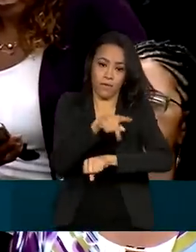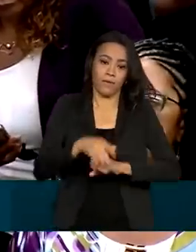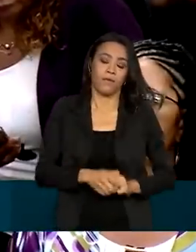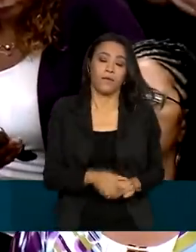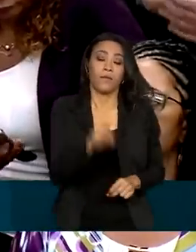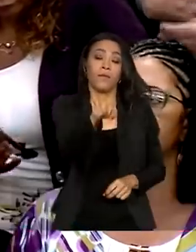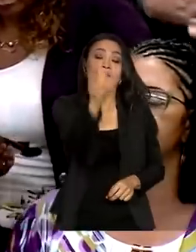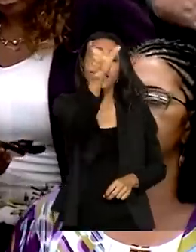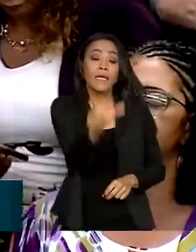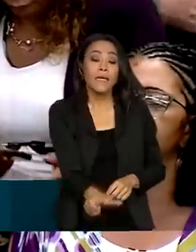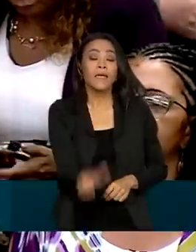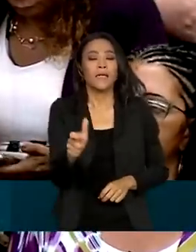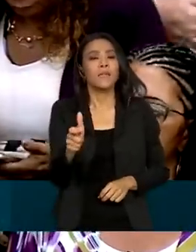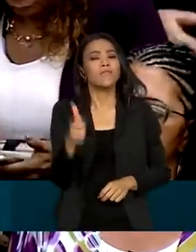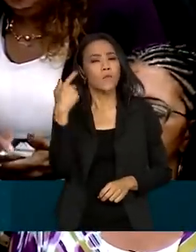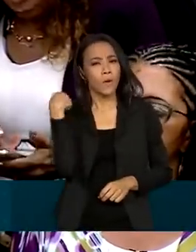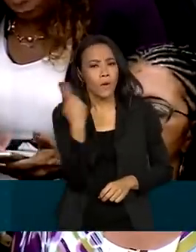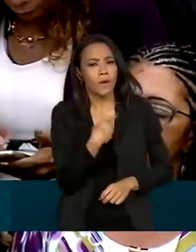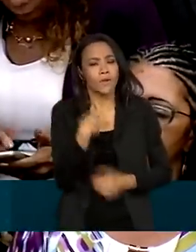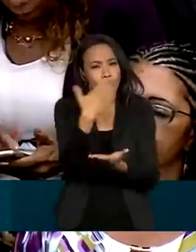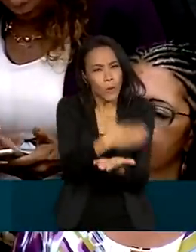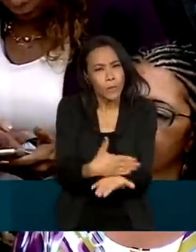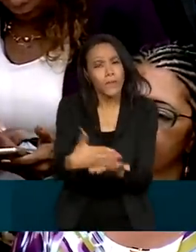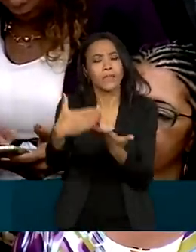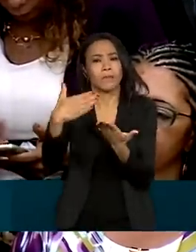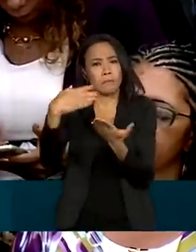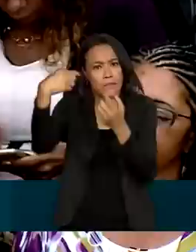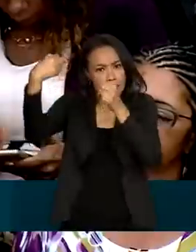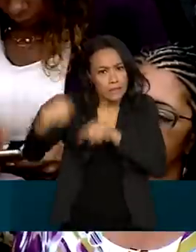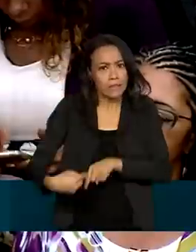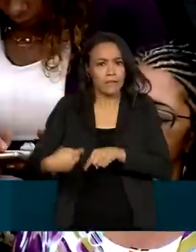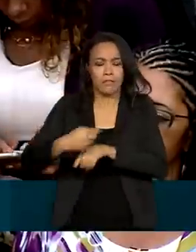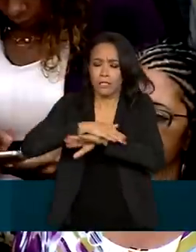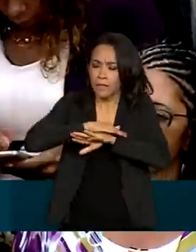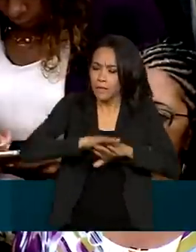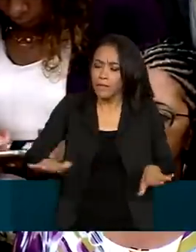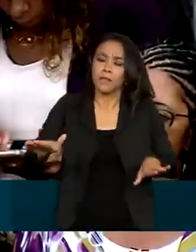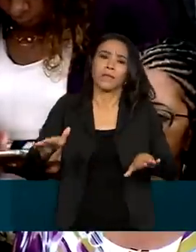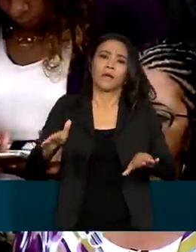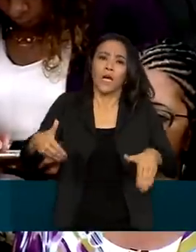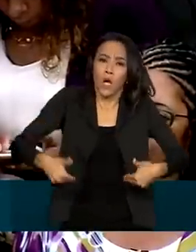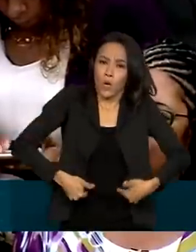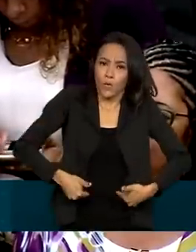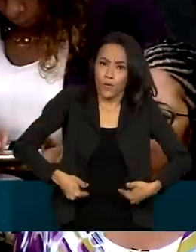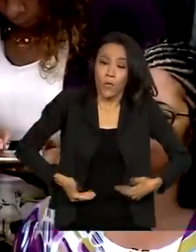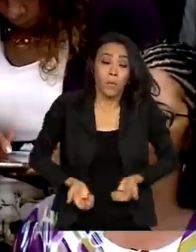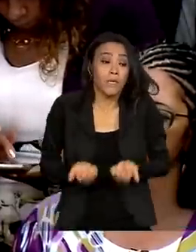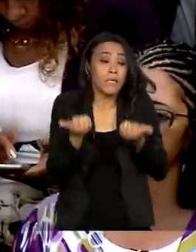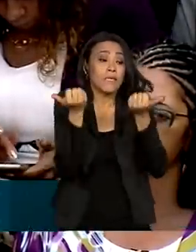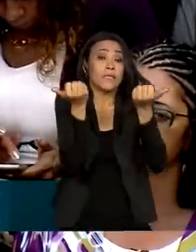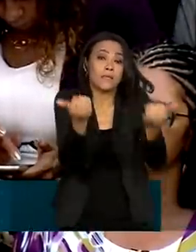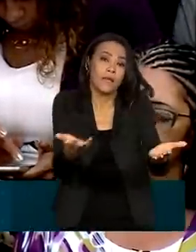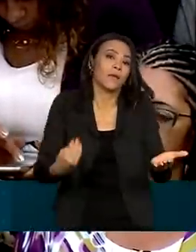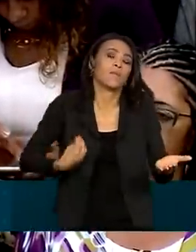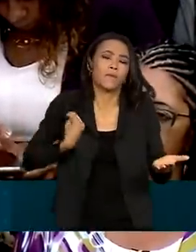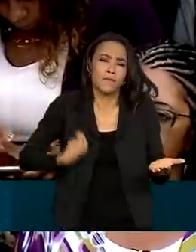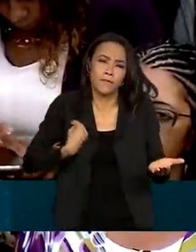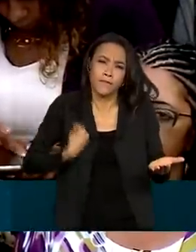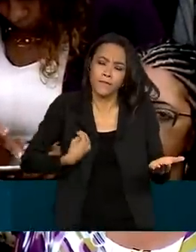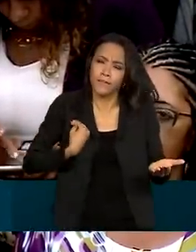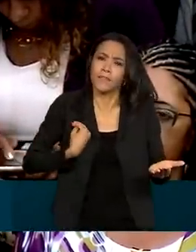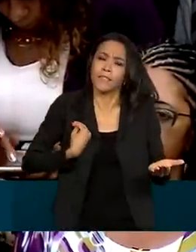reiniciamos esse desafio de erradicar a fome e dar condições mais dignas de vida ao povo que vive no campo.